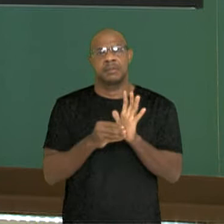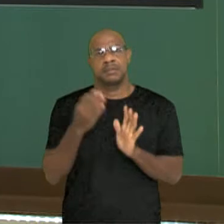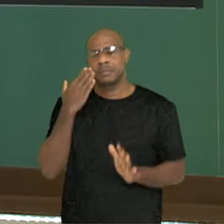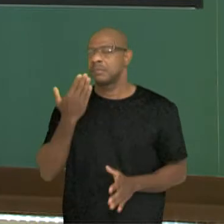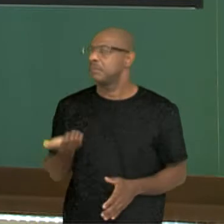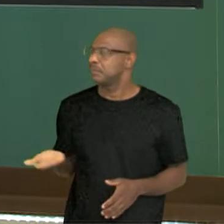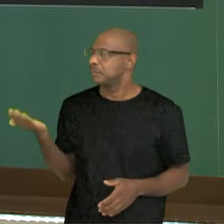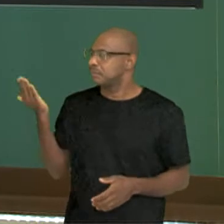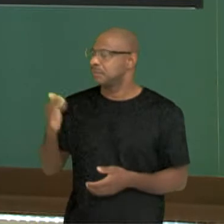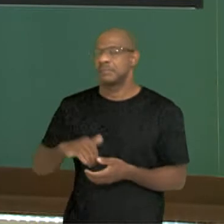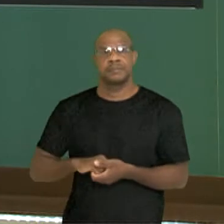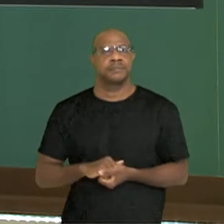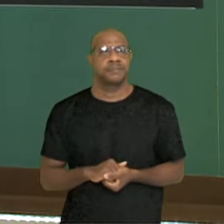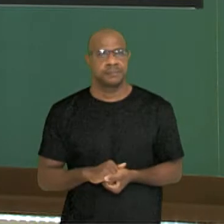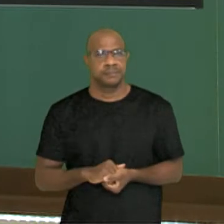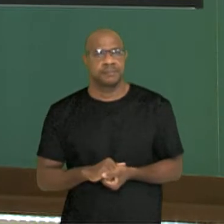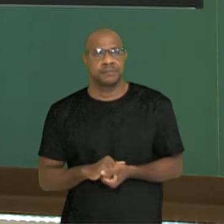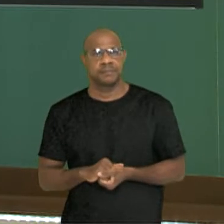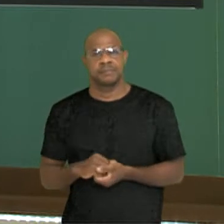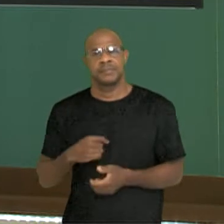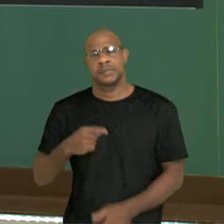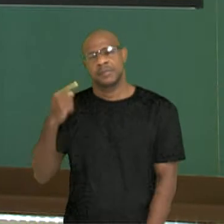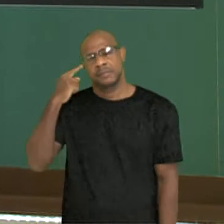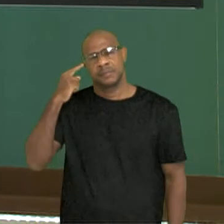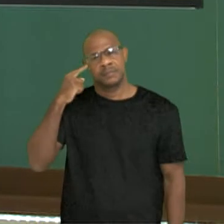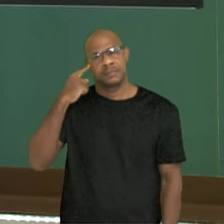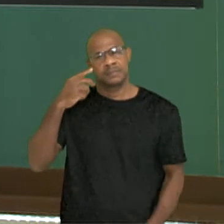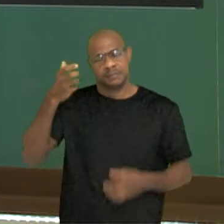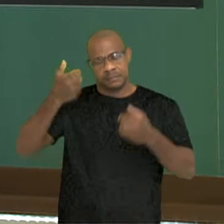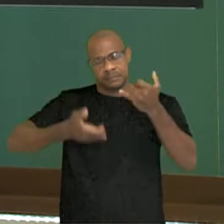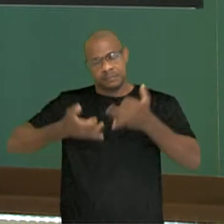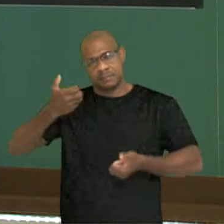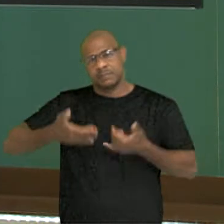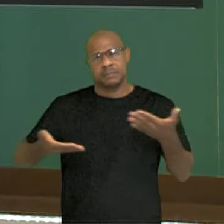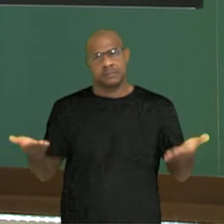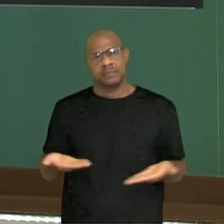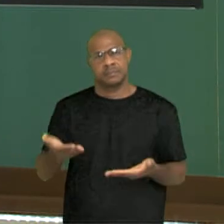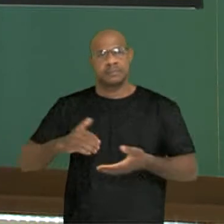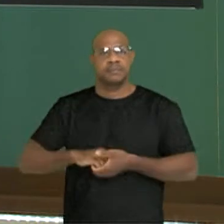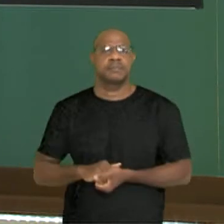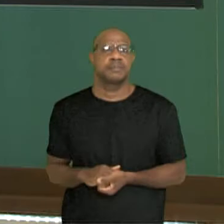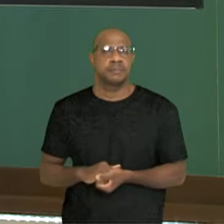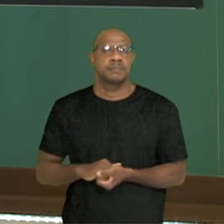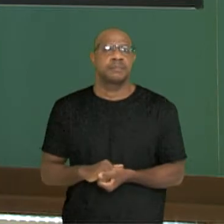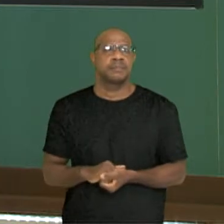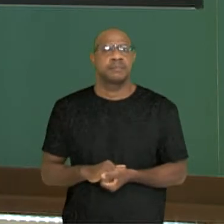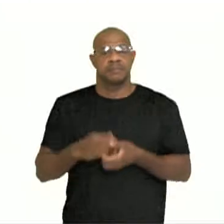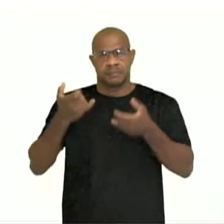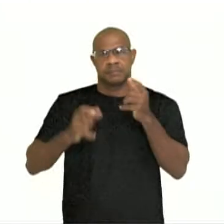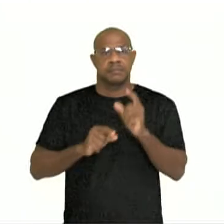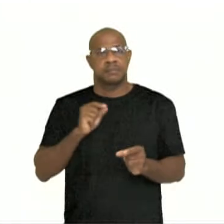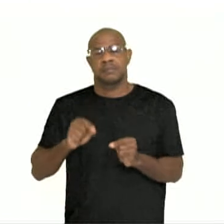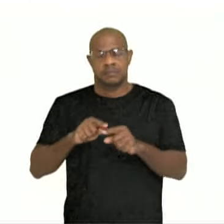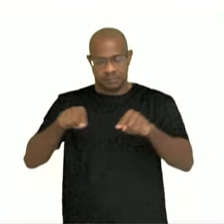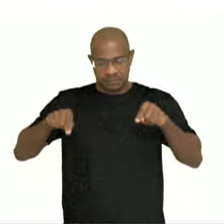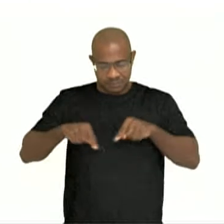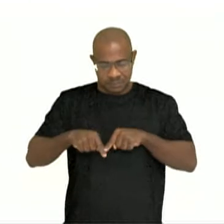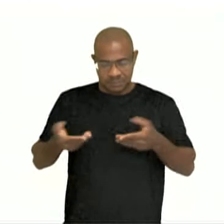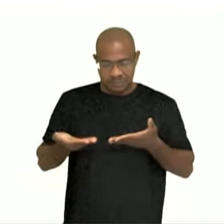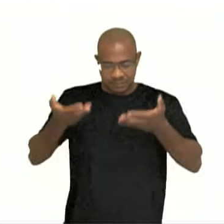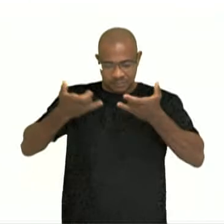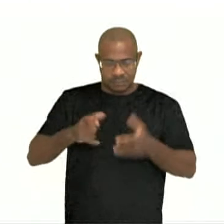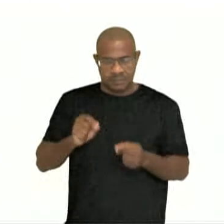temos aí esse pensamento, essa fala das crianças ali numa situação de aula, que dizia o seguinte, lo que ha